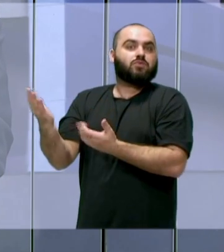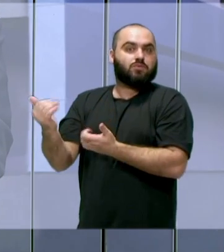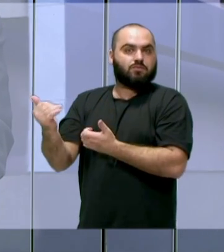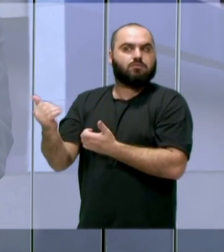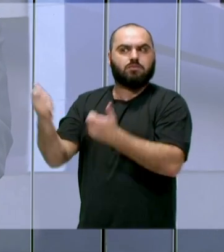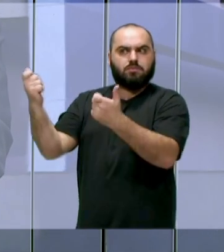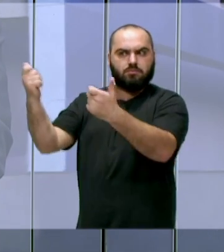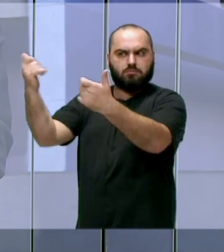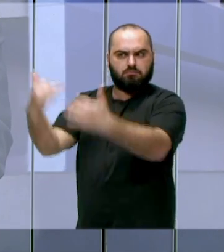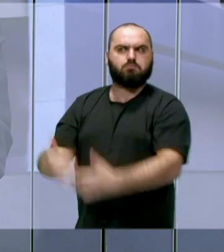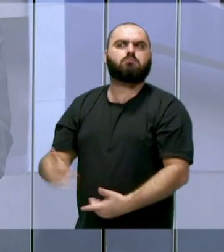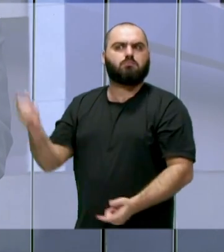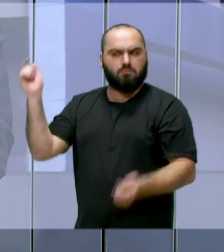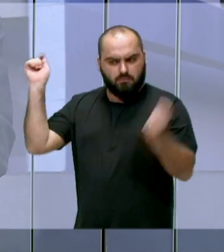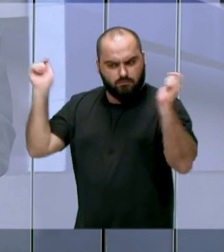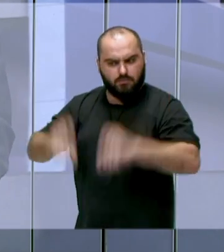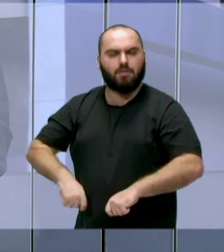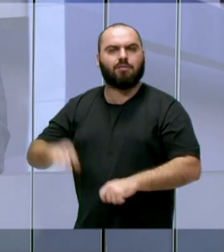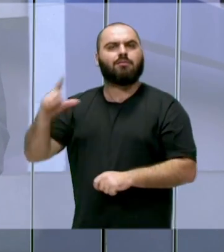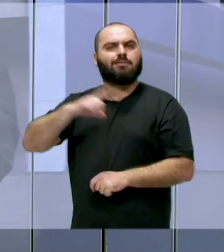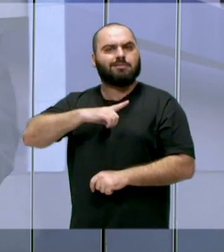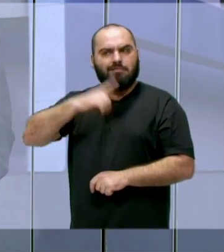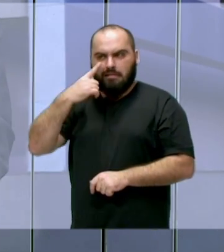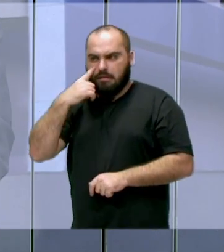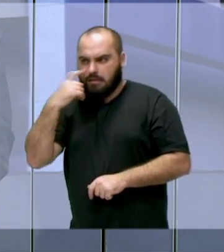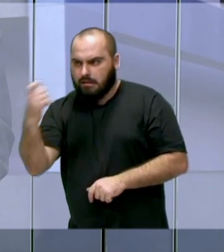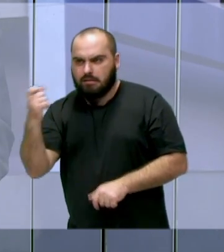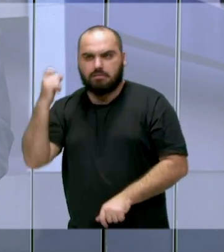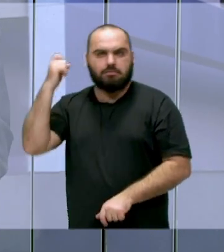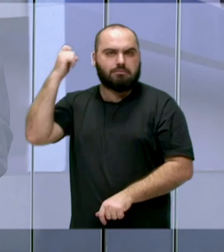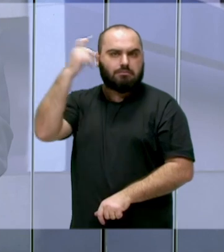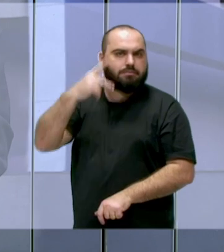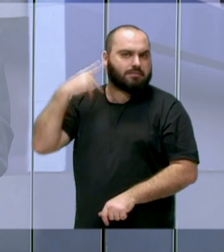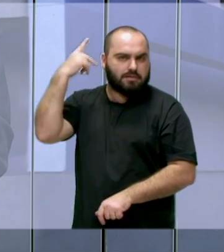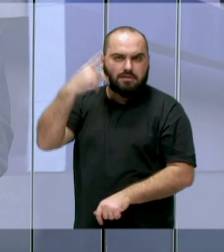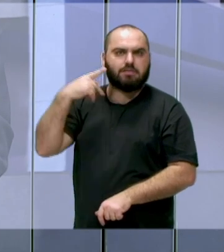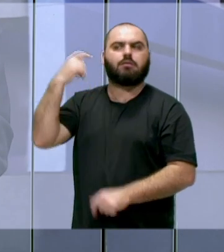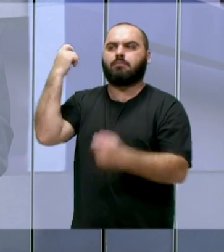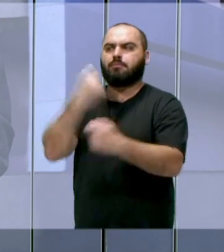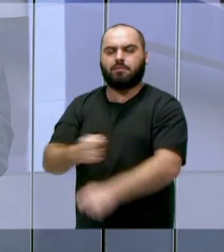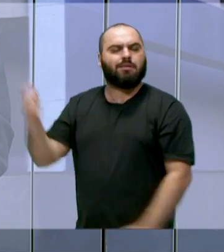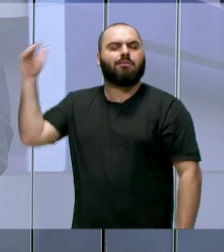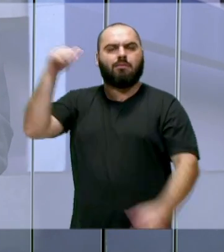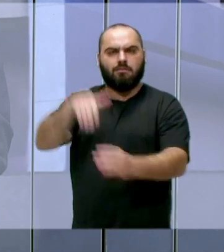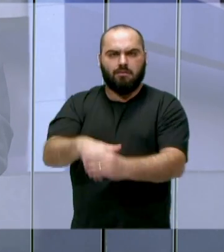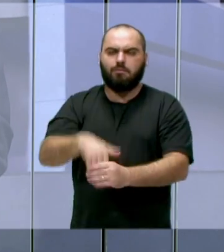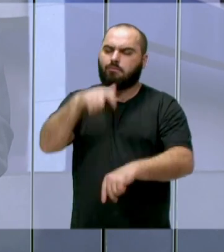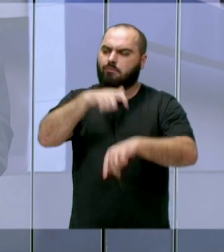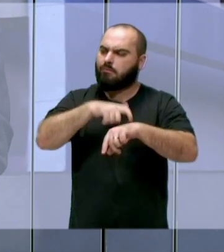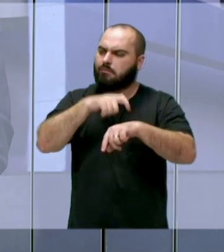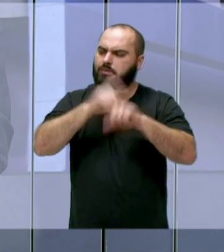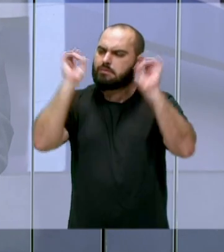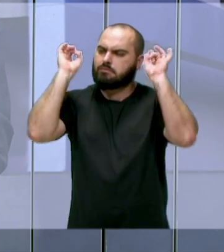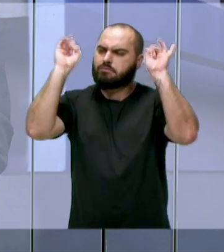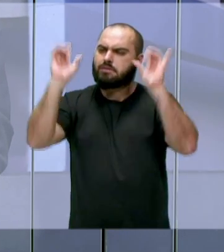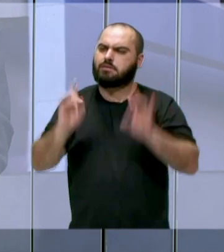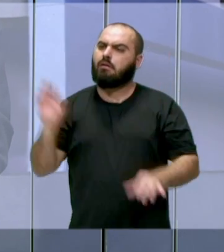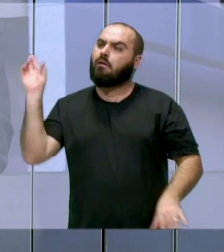possível sim, o jovem que tem interesse em política tem que vir candidato, o momento é propício para essa renovação